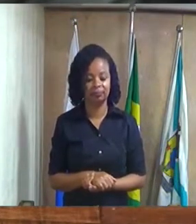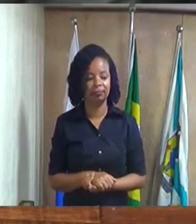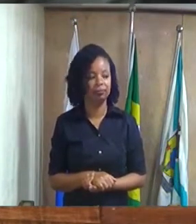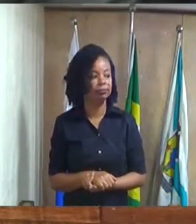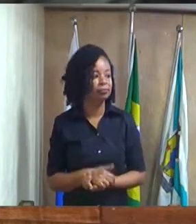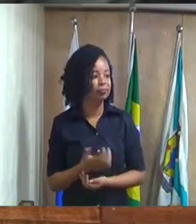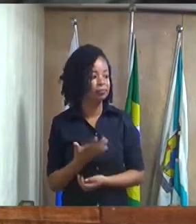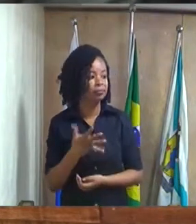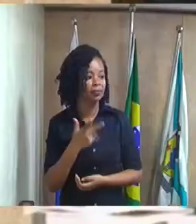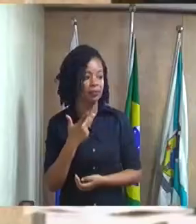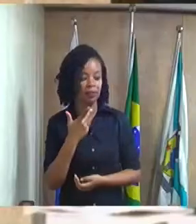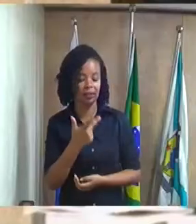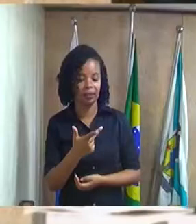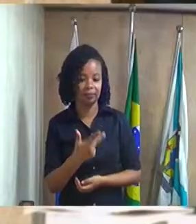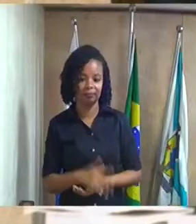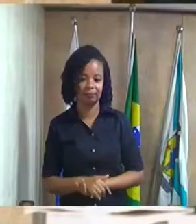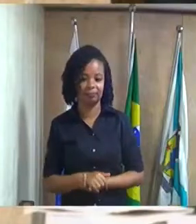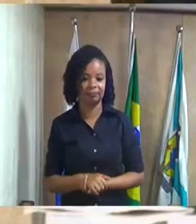falar não